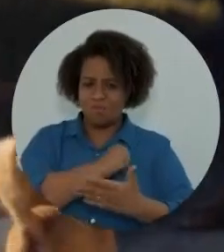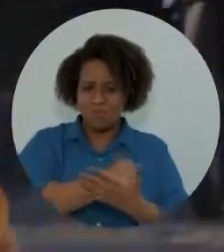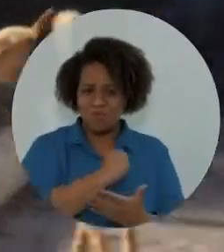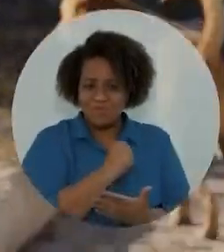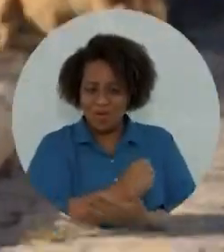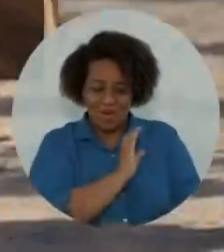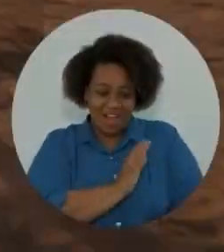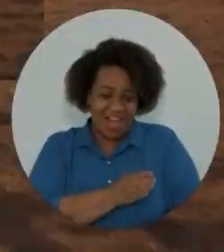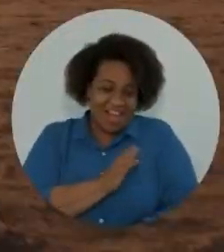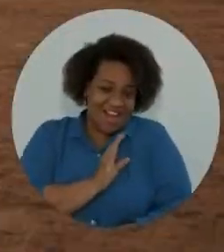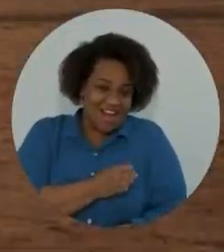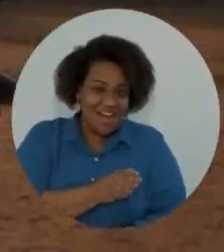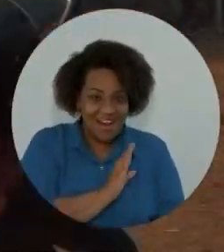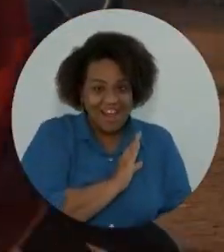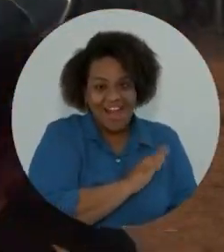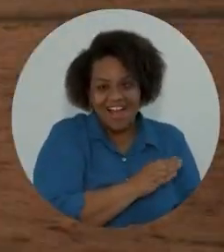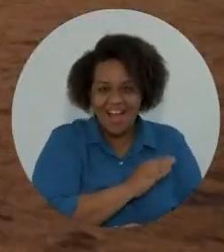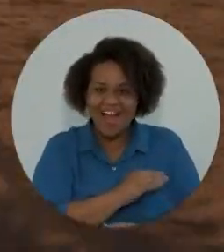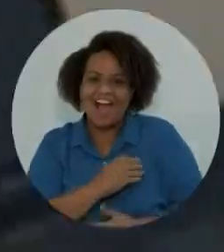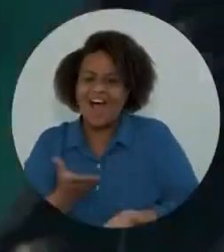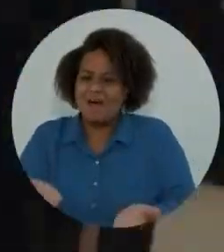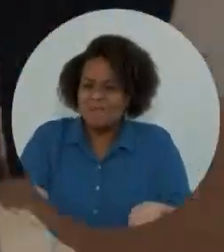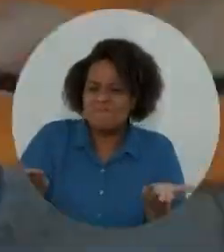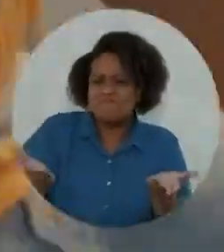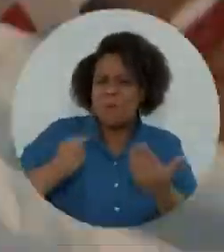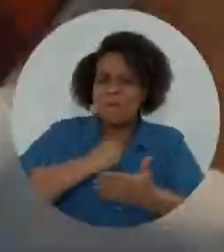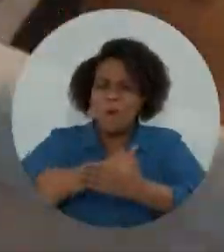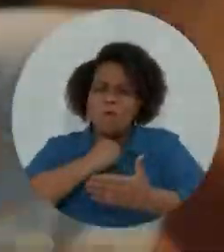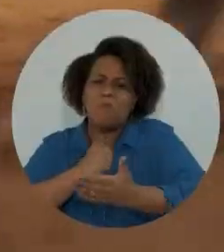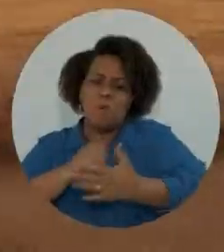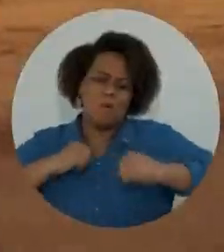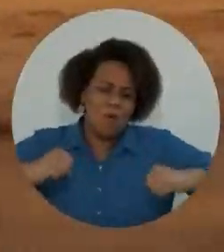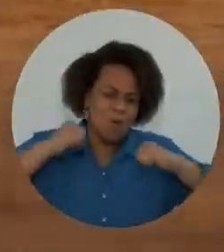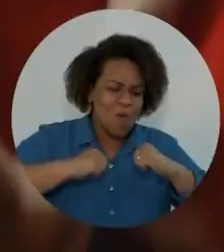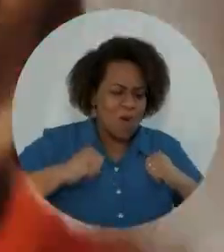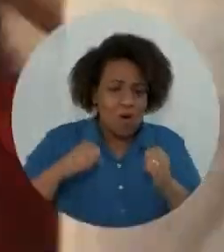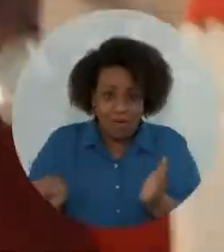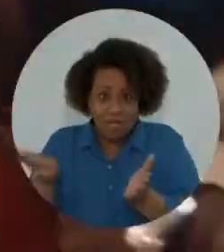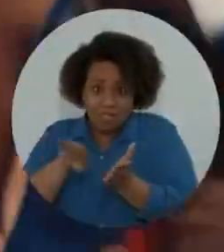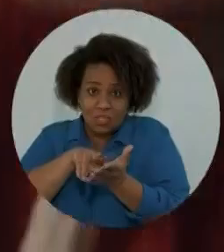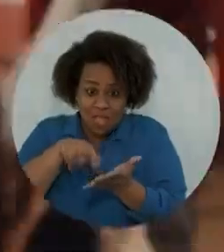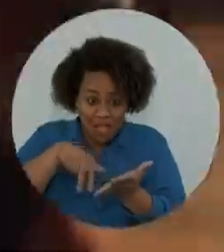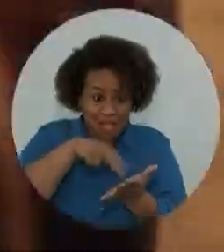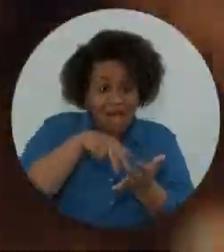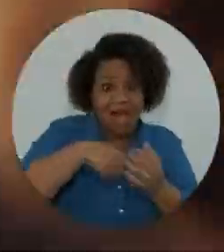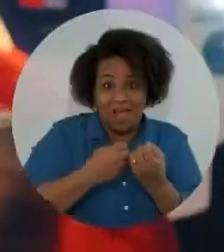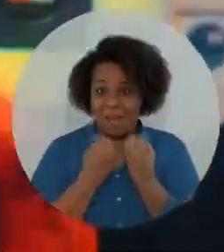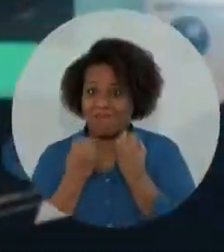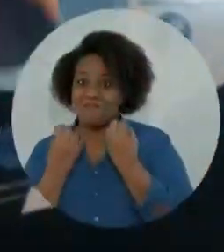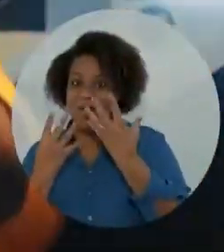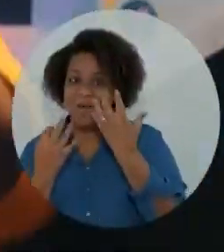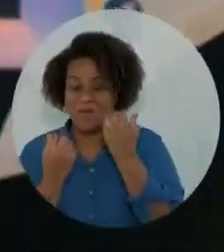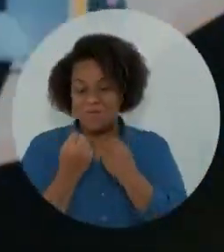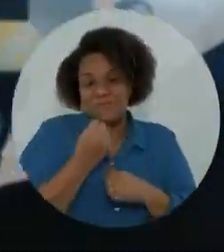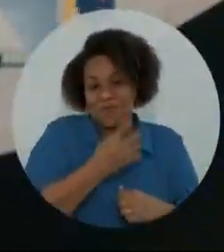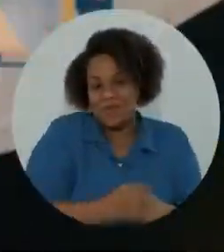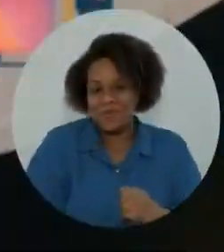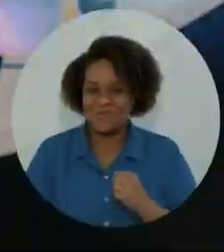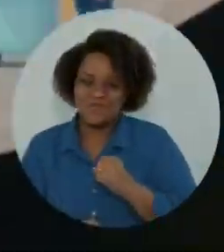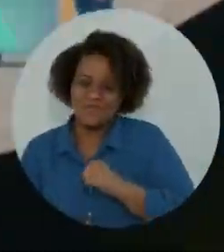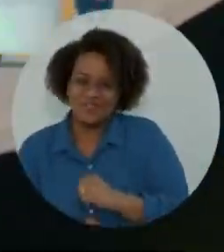do coração. Aumenta aí o som, que o piseiro vai dar fogo.